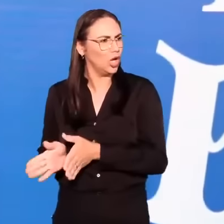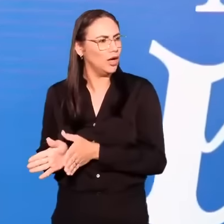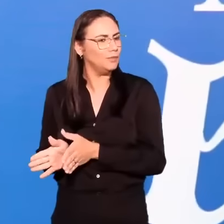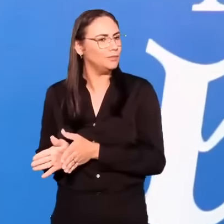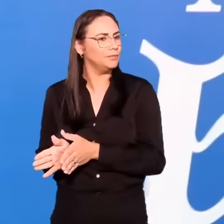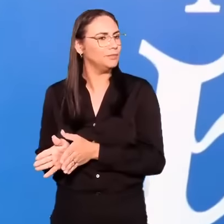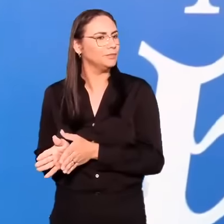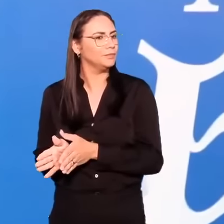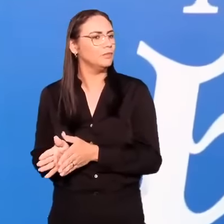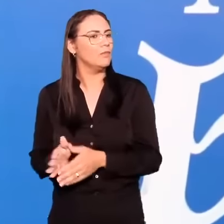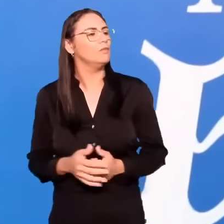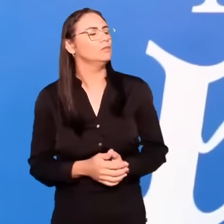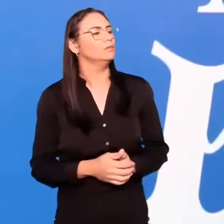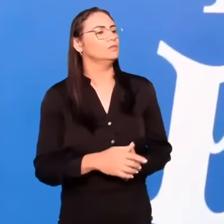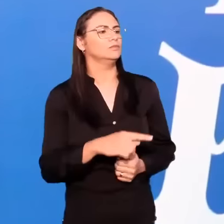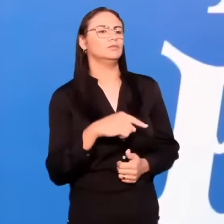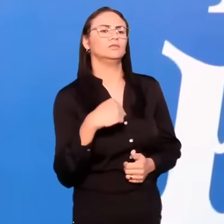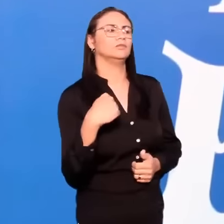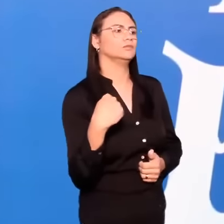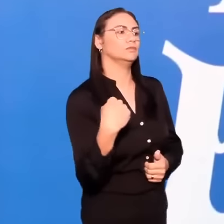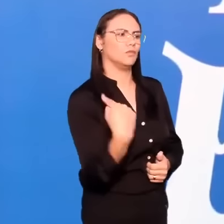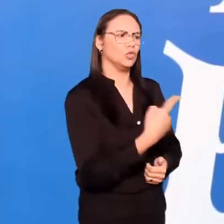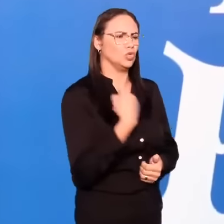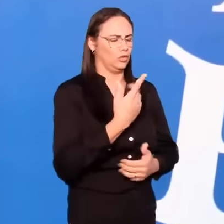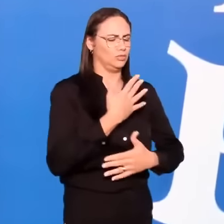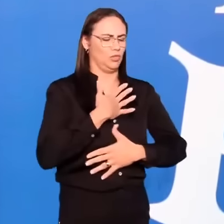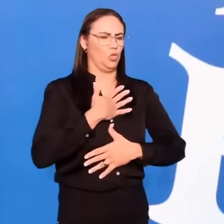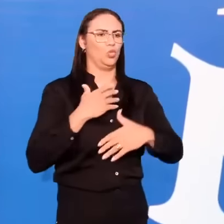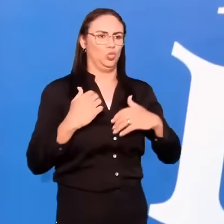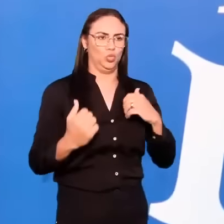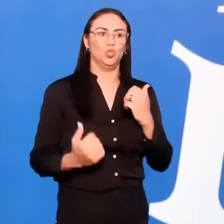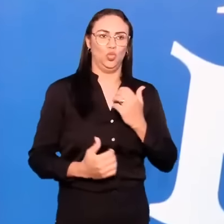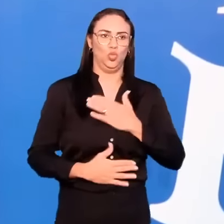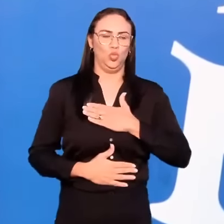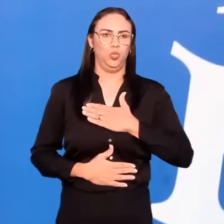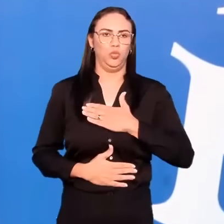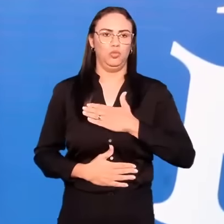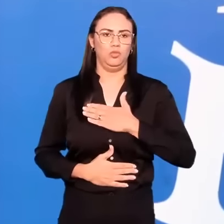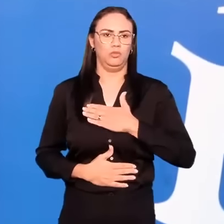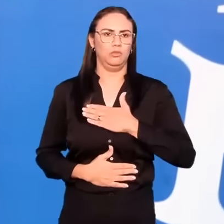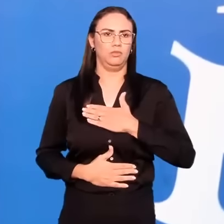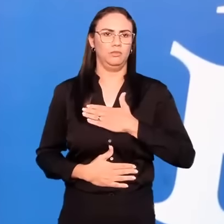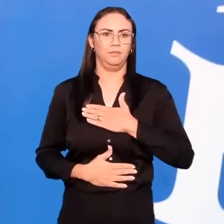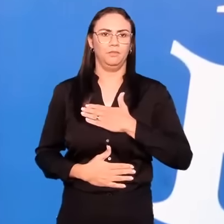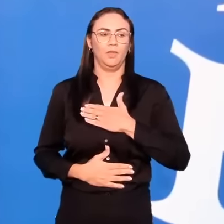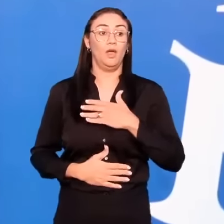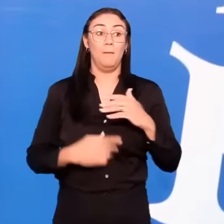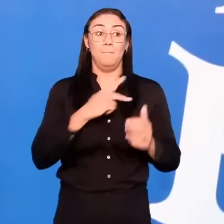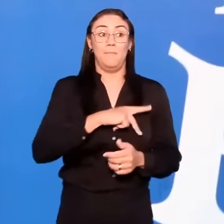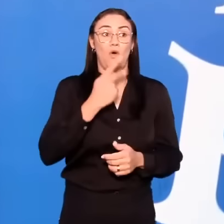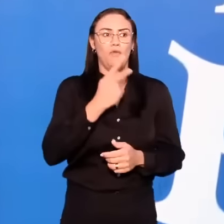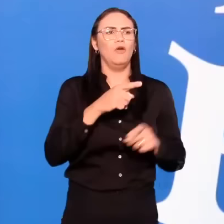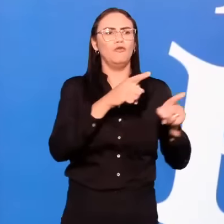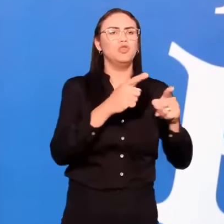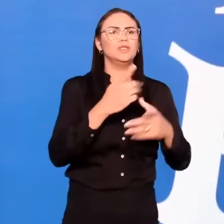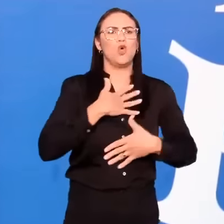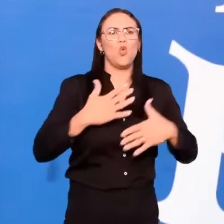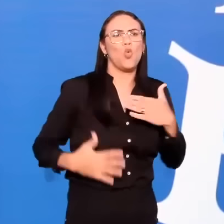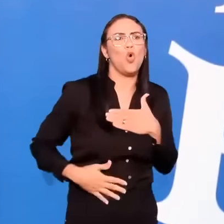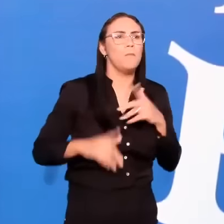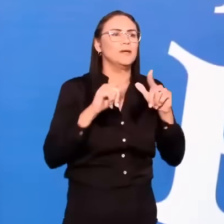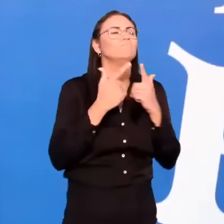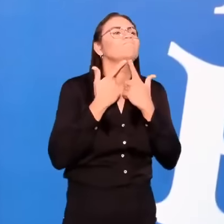Como nós usamos o corpo na prática? O o Paulo está dizendo aqui. Cada um de vocês sabe usar o corpo não em desejo de lascivia. Primeiro,